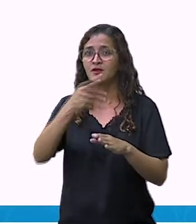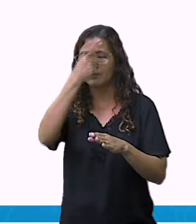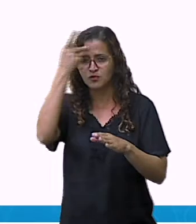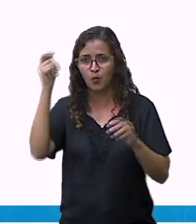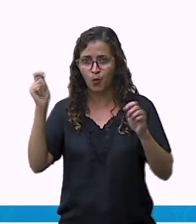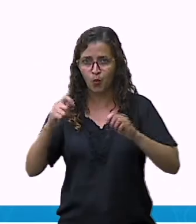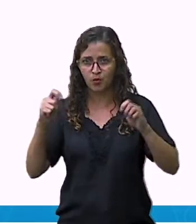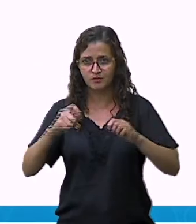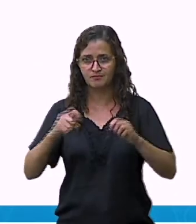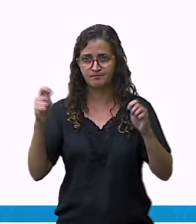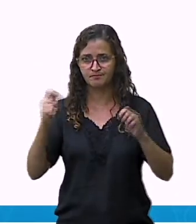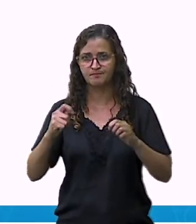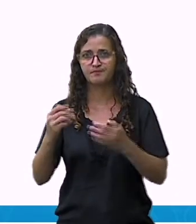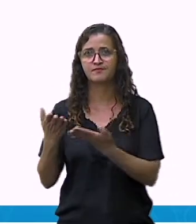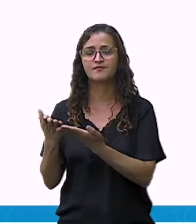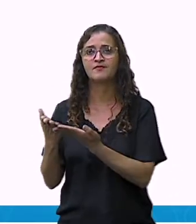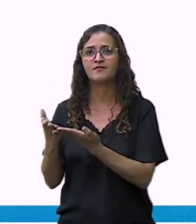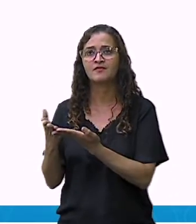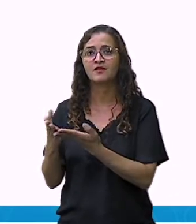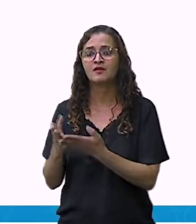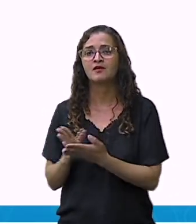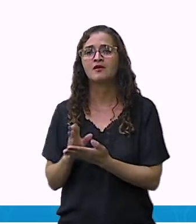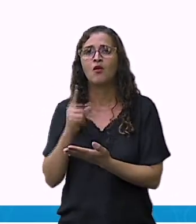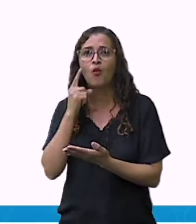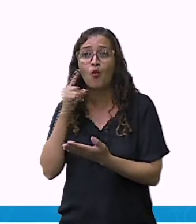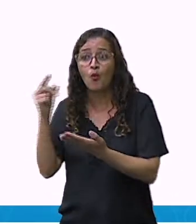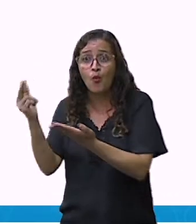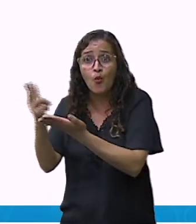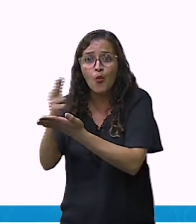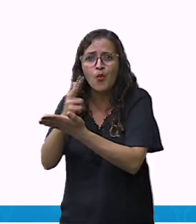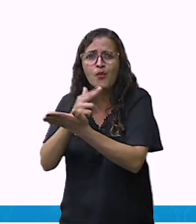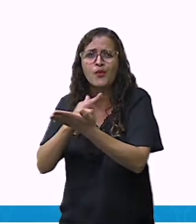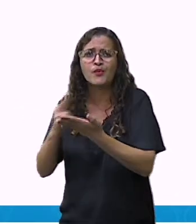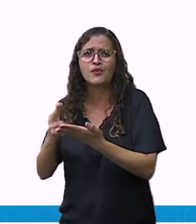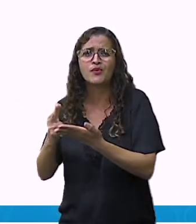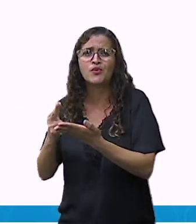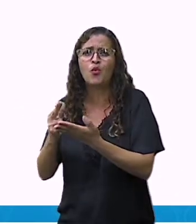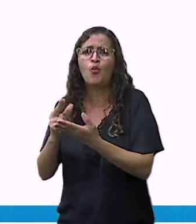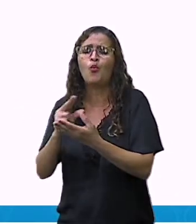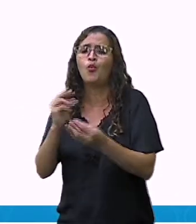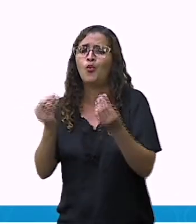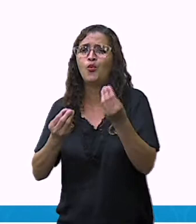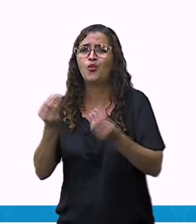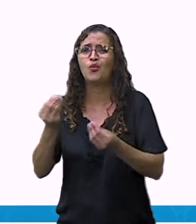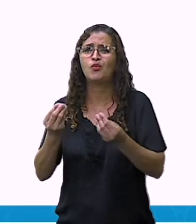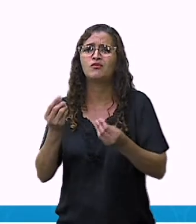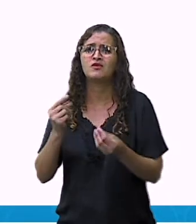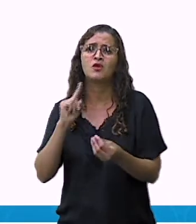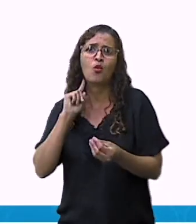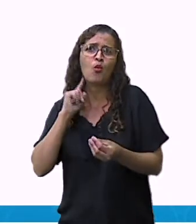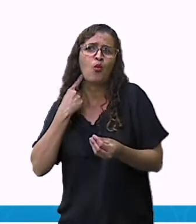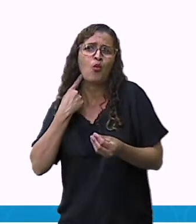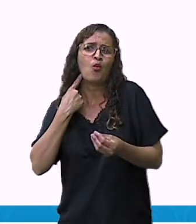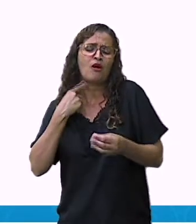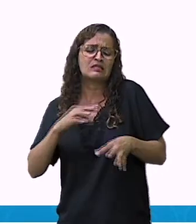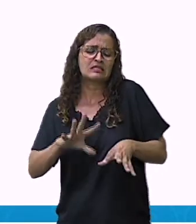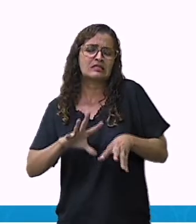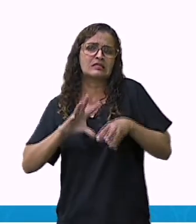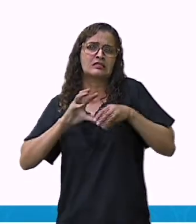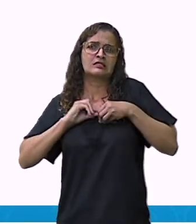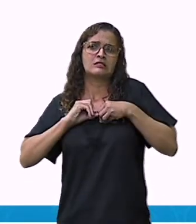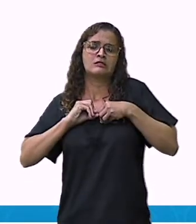dos fungos. Alguns meios de contaminação. Como que acontece a